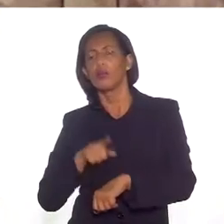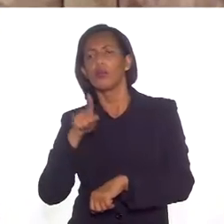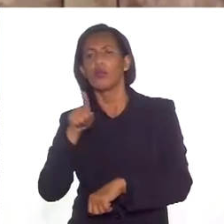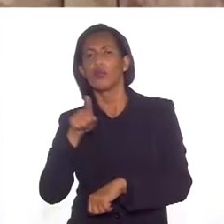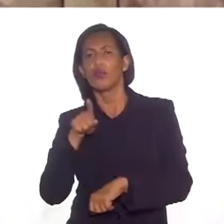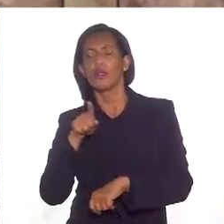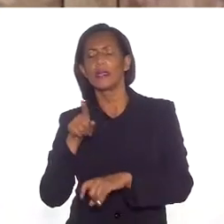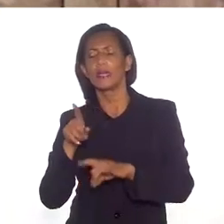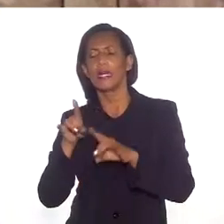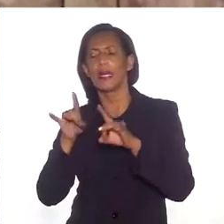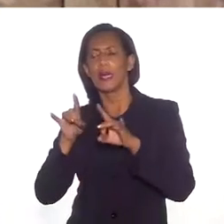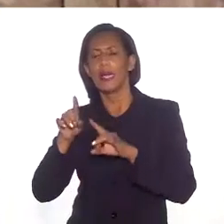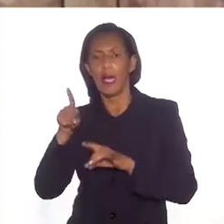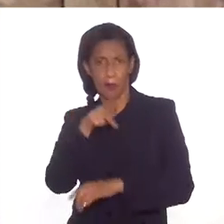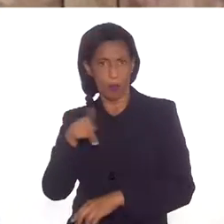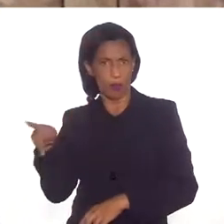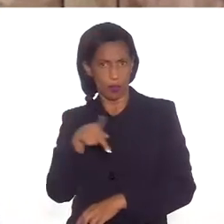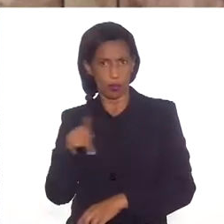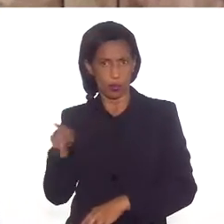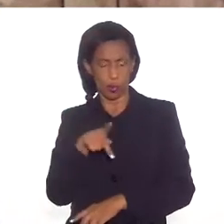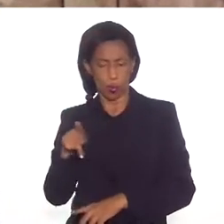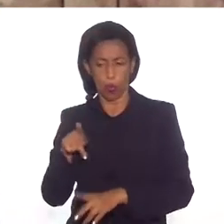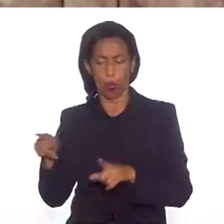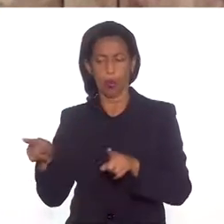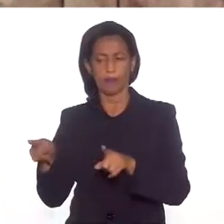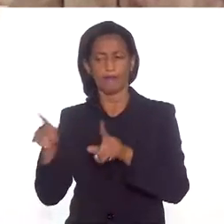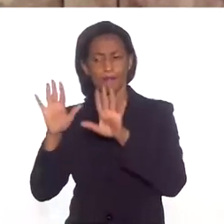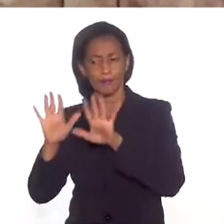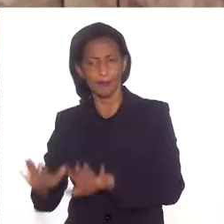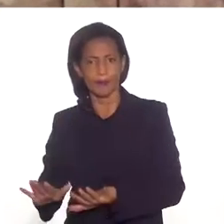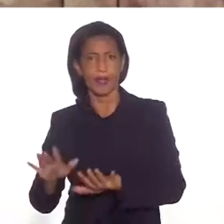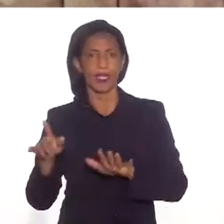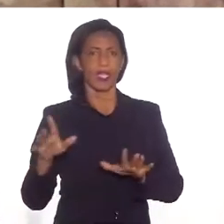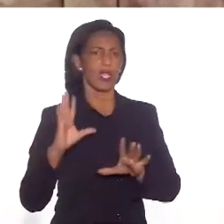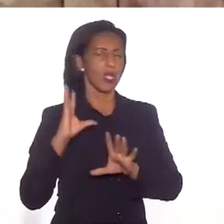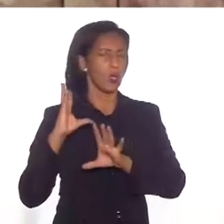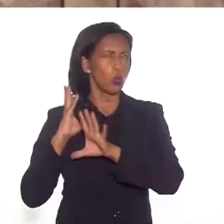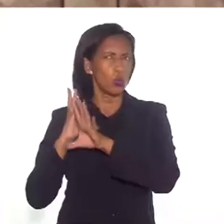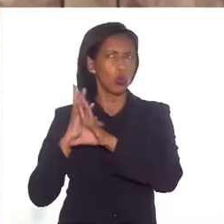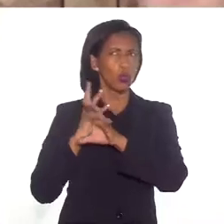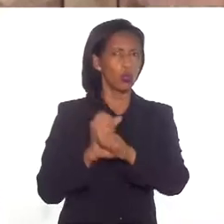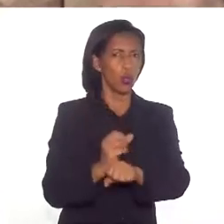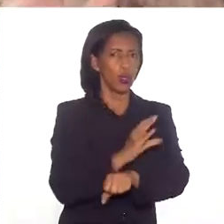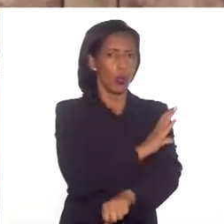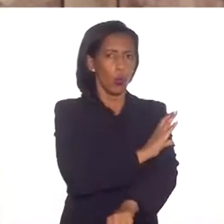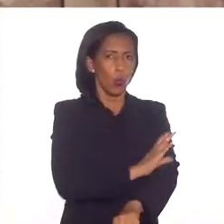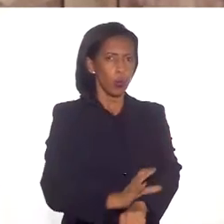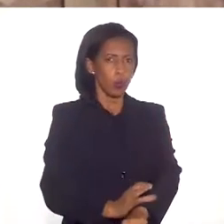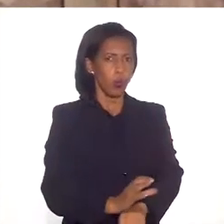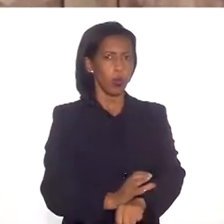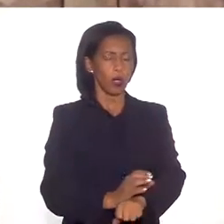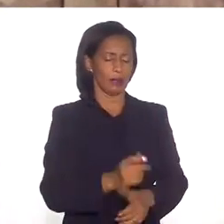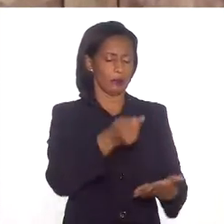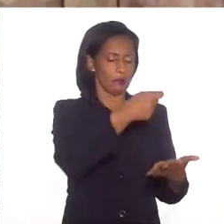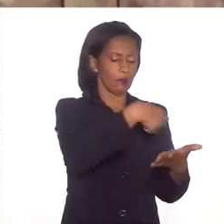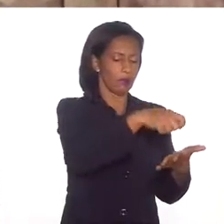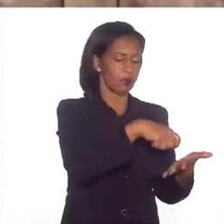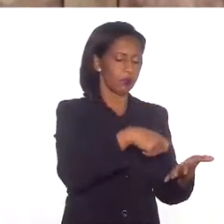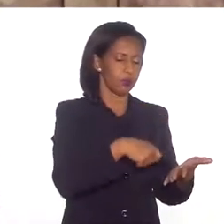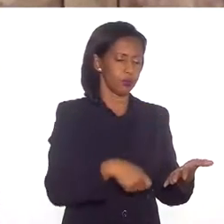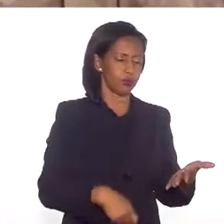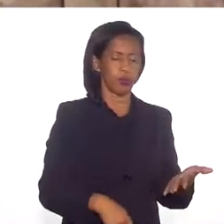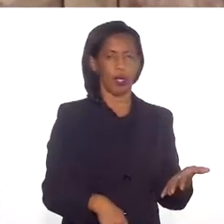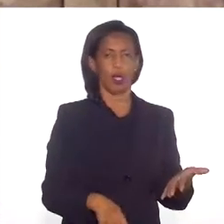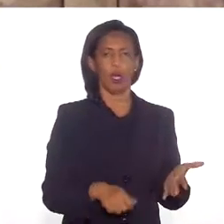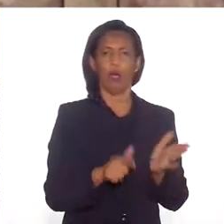da sala de aula, que você é professor, e resolveu escrever toda essa cultura, que é uma tradição oral indígena, e colocar